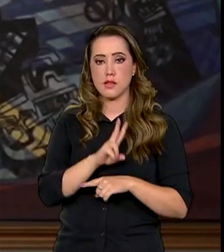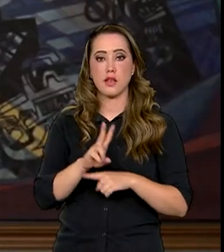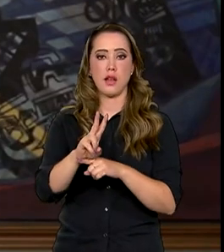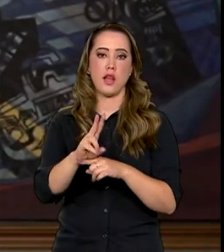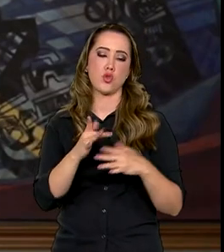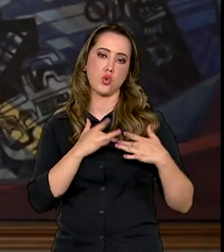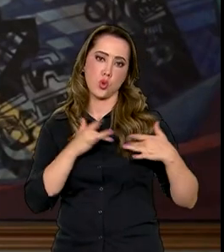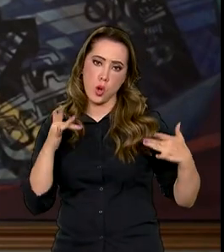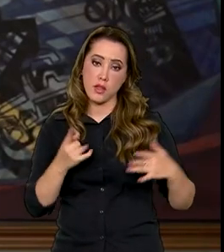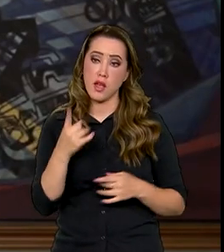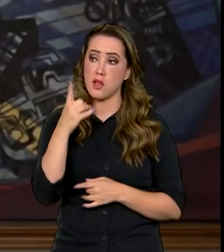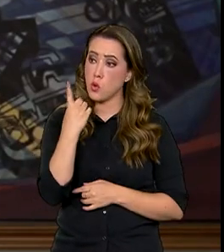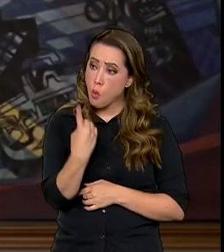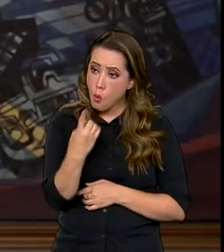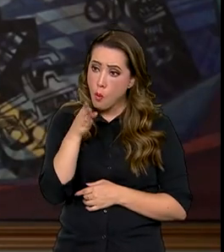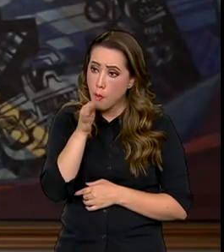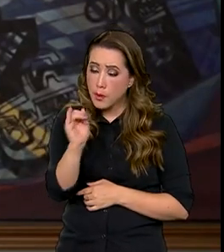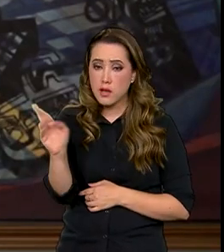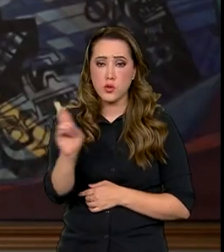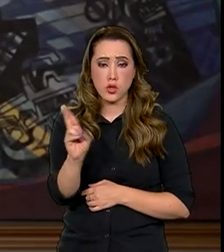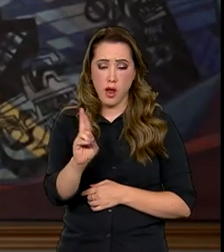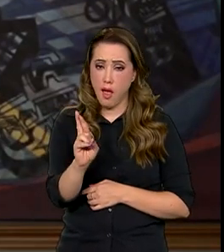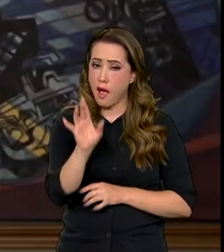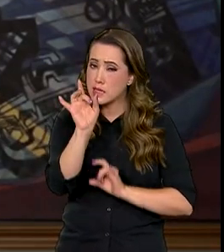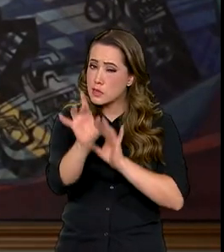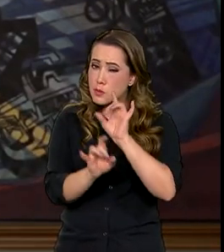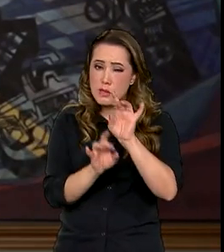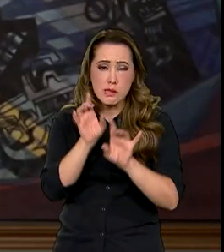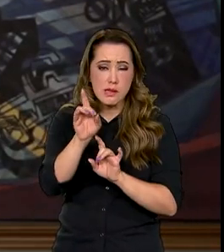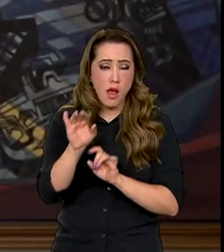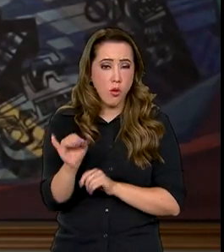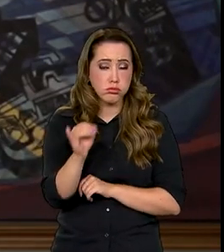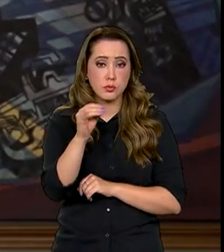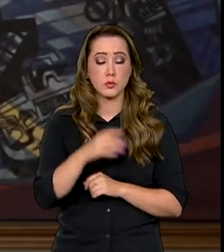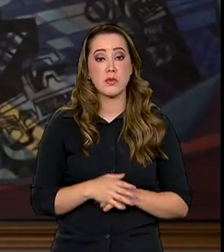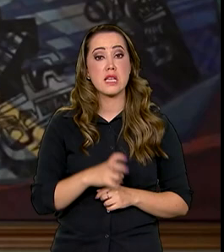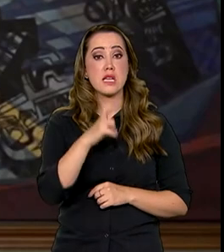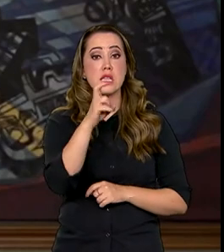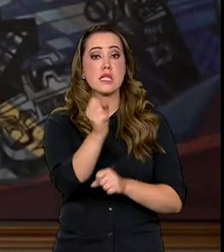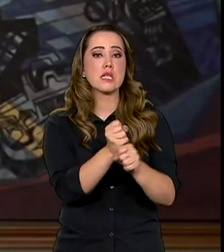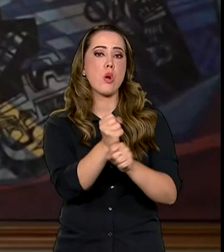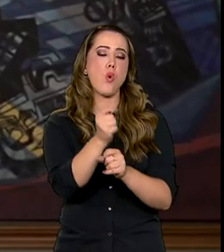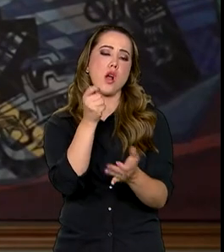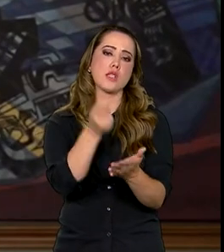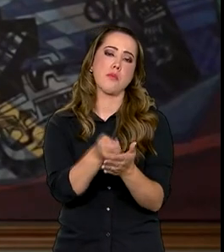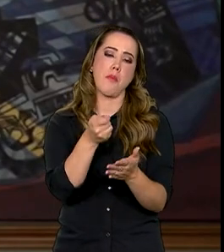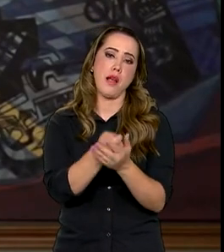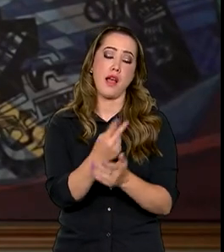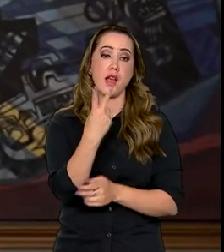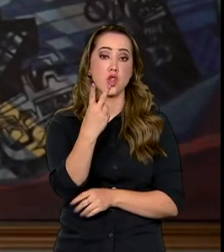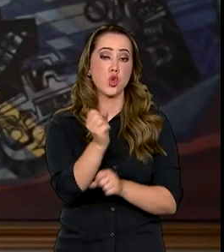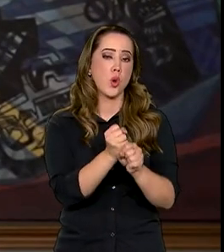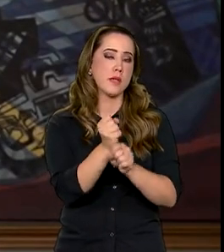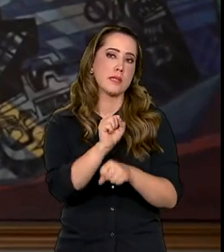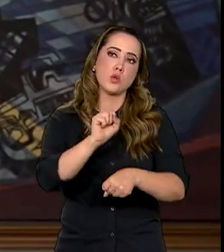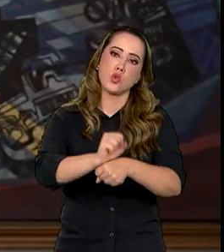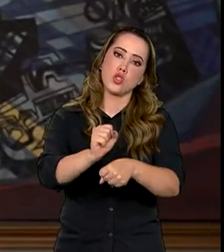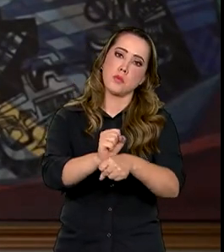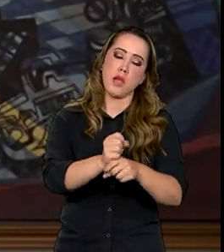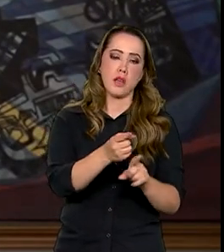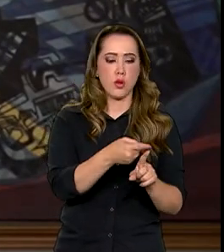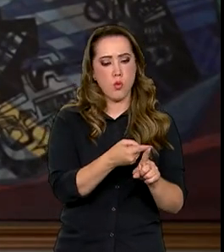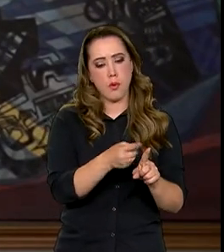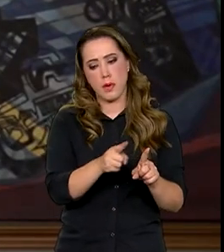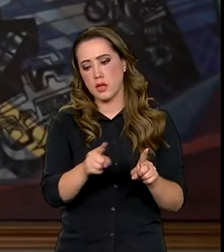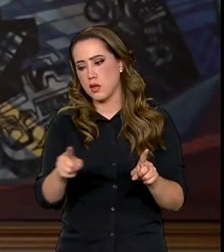reais, em condições muito especiais. Primeiro, cinco anos para pagar. Dois anos de carência. Nos dois primeiros